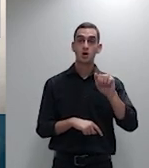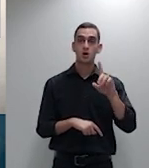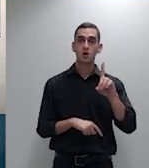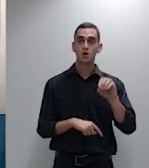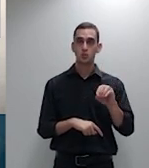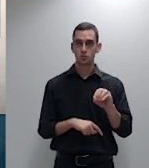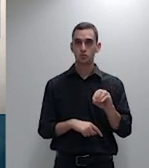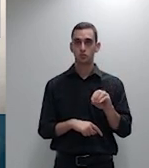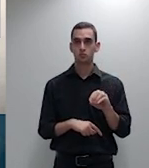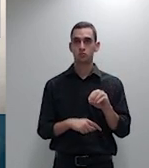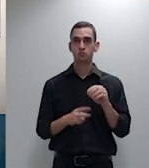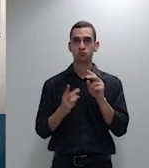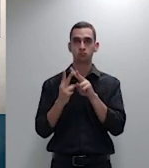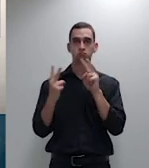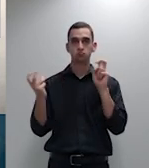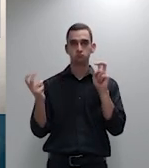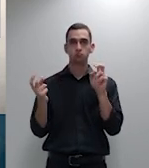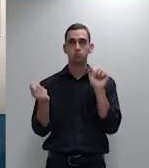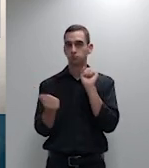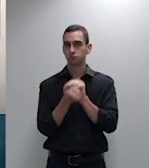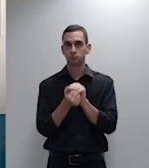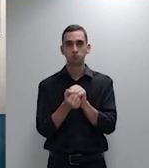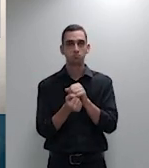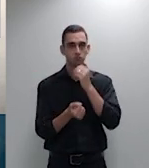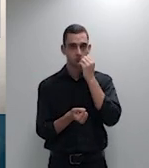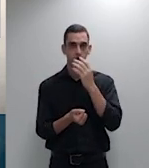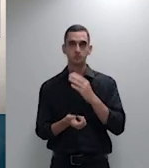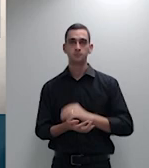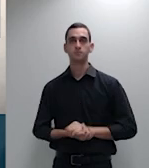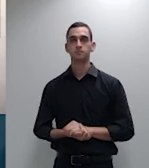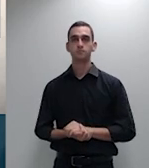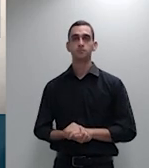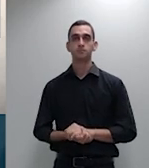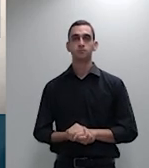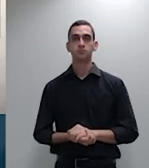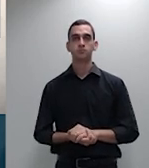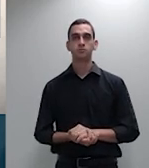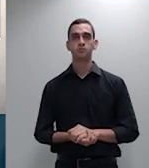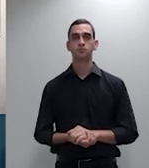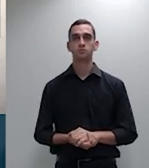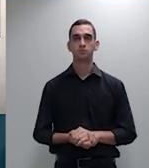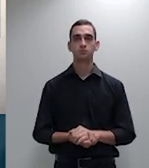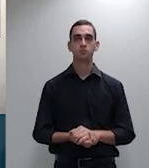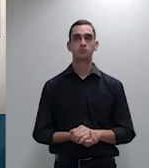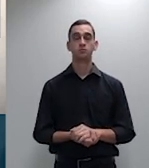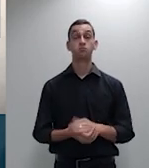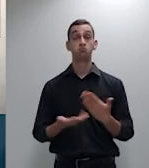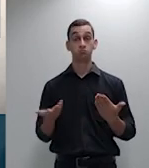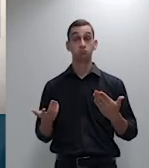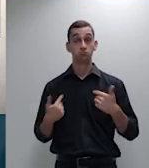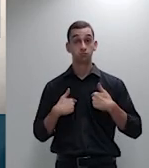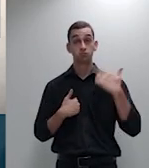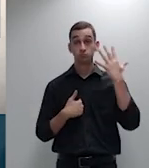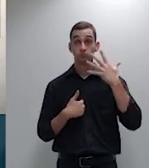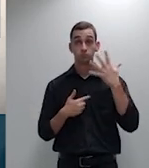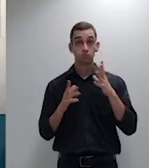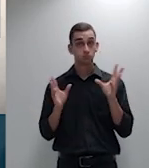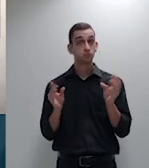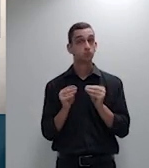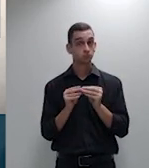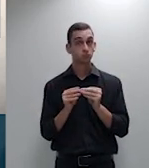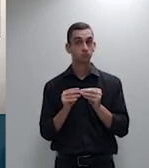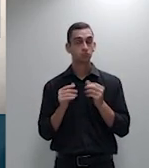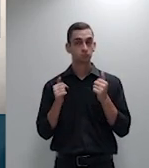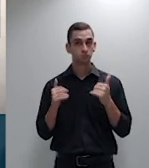eminente conselheiro e procurador a sustentação será breve o IDEC é não está entre os amites da